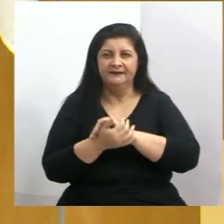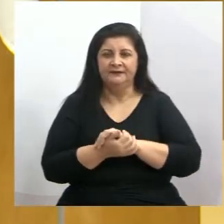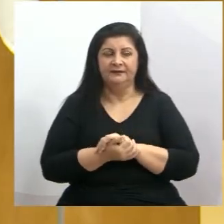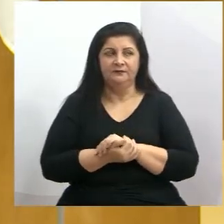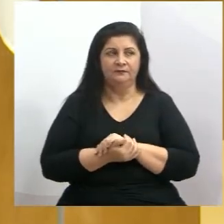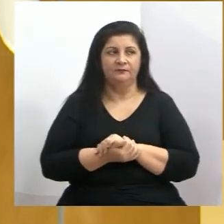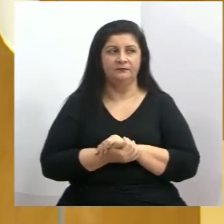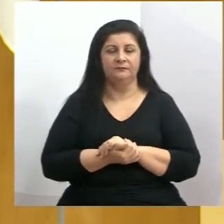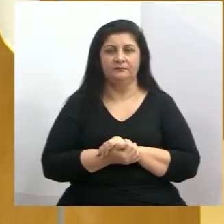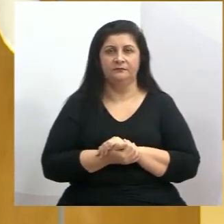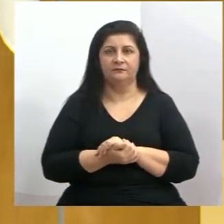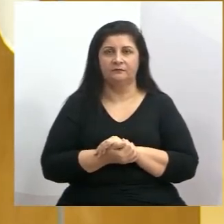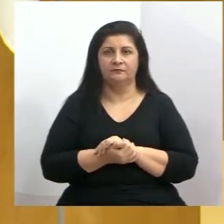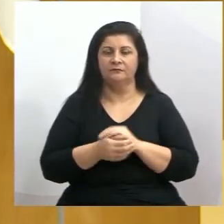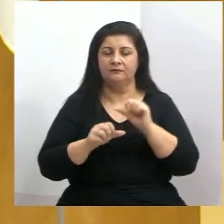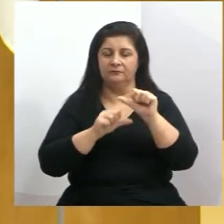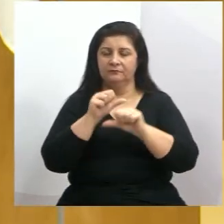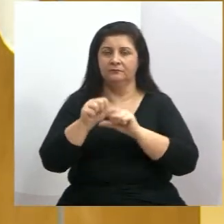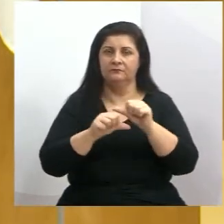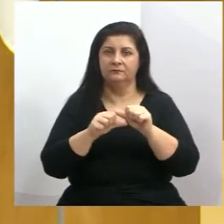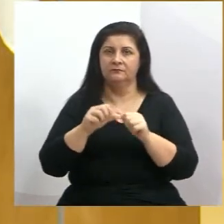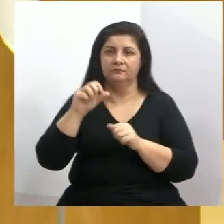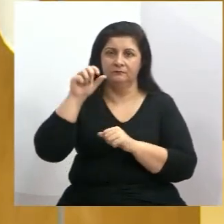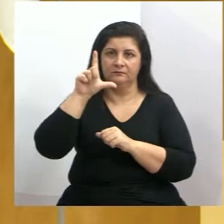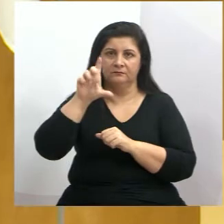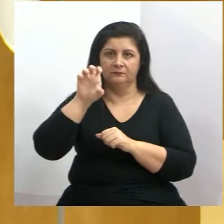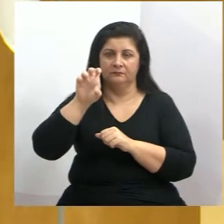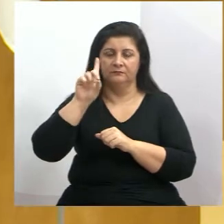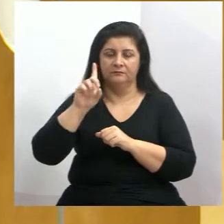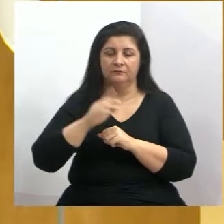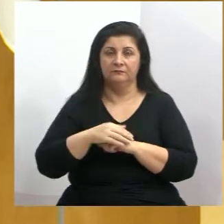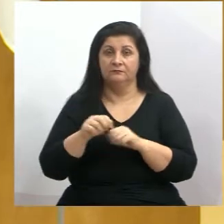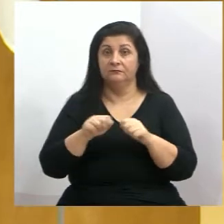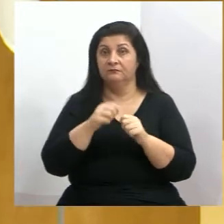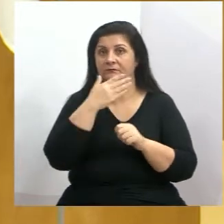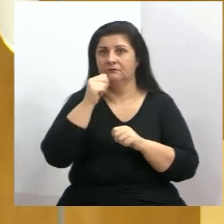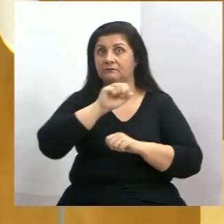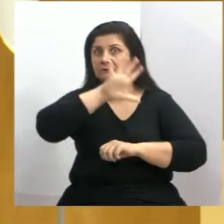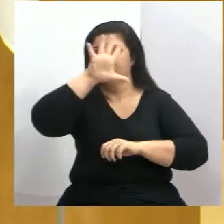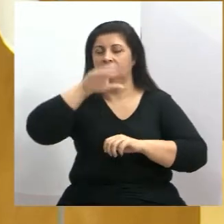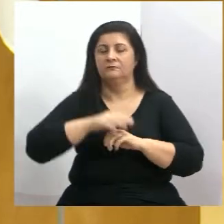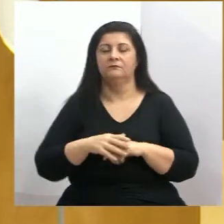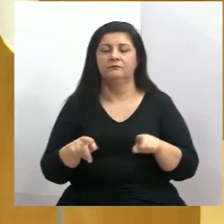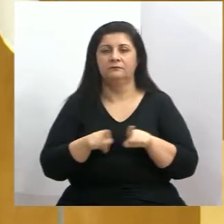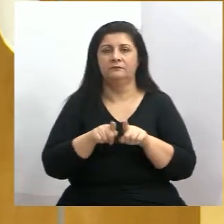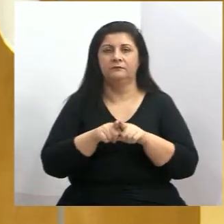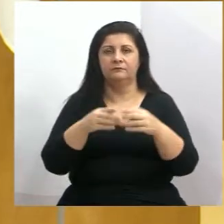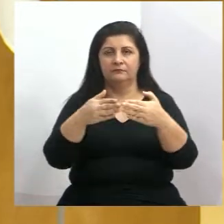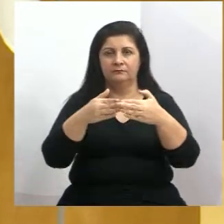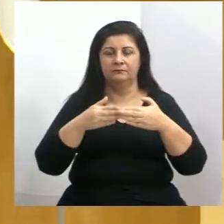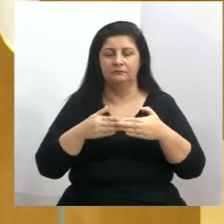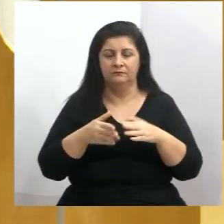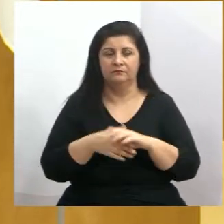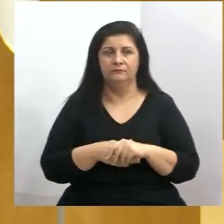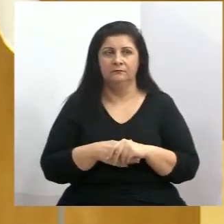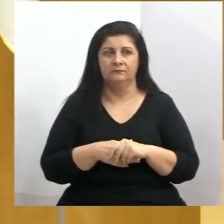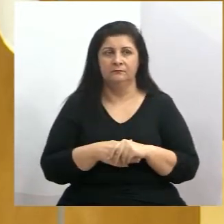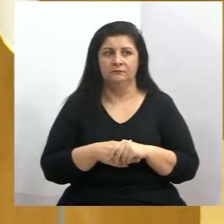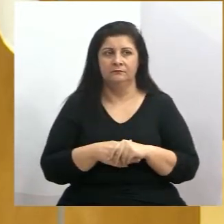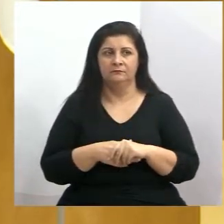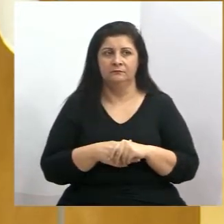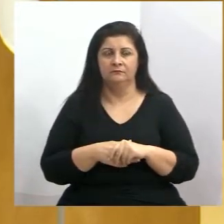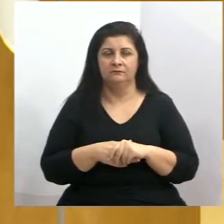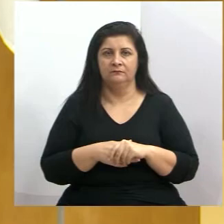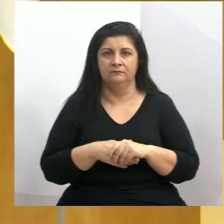iluminação de LED para melhorar um pouco mais para a população daquela região. Fizemos também uma solicitação, essa semana a gente esteve ali na